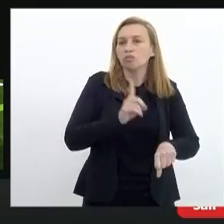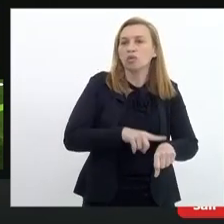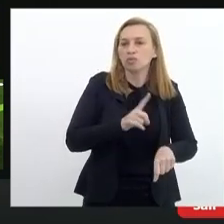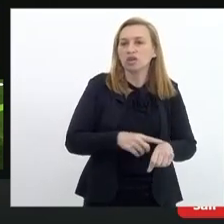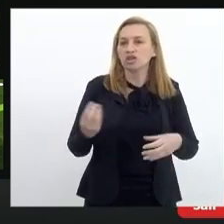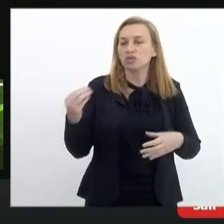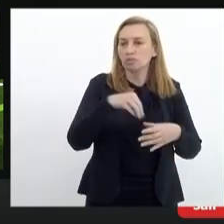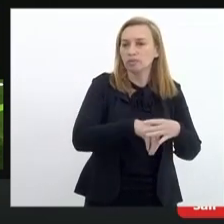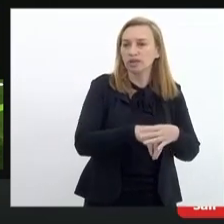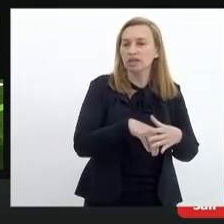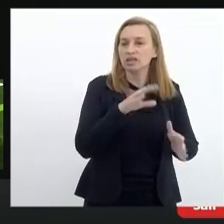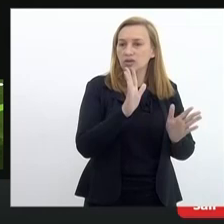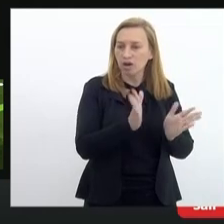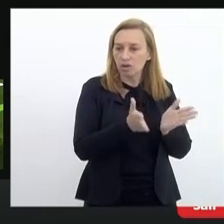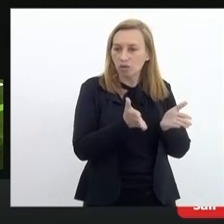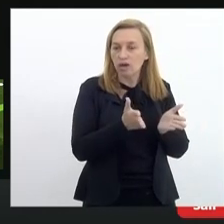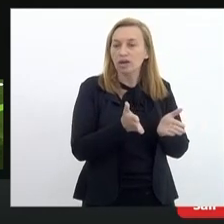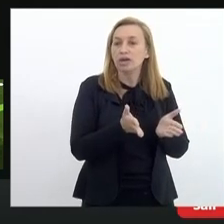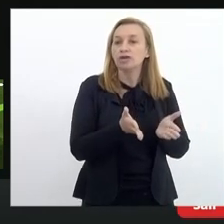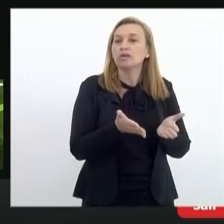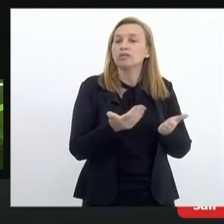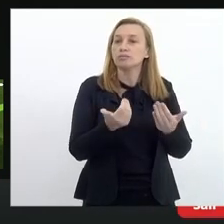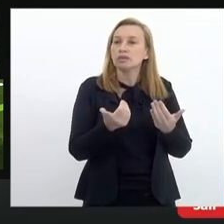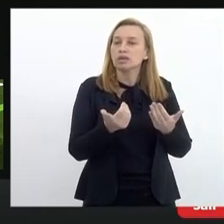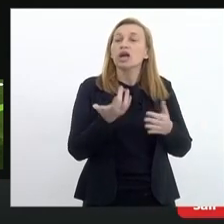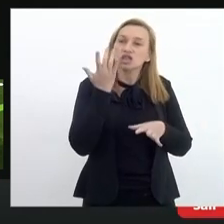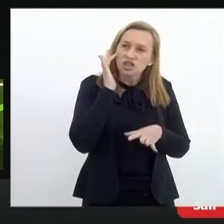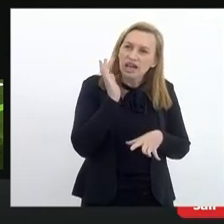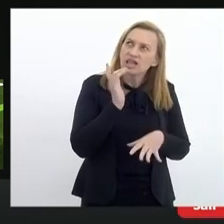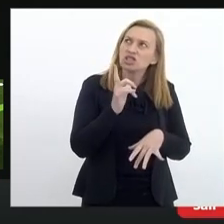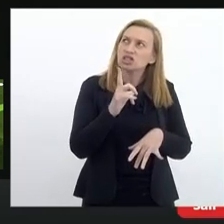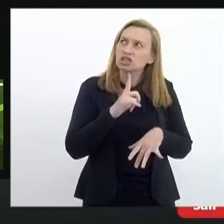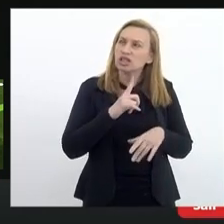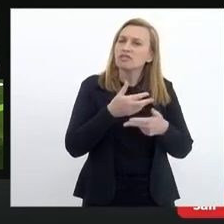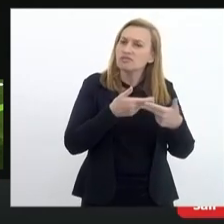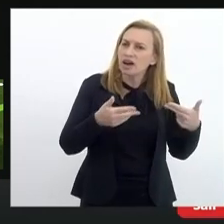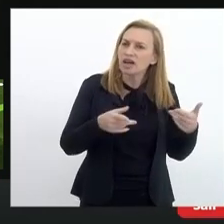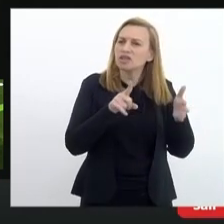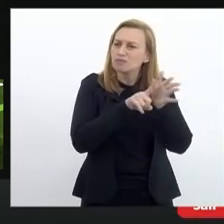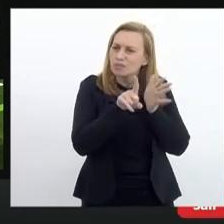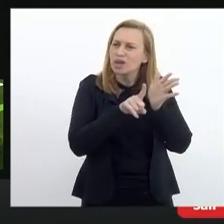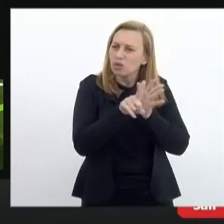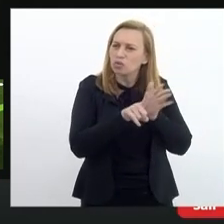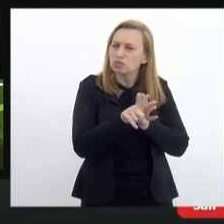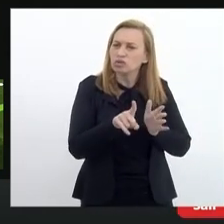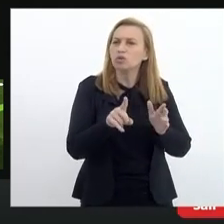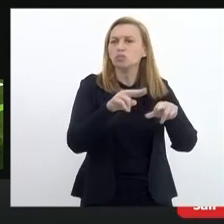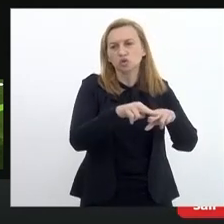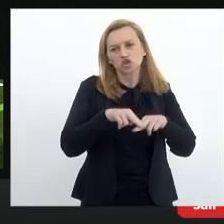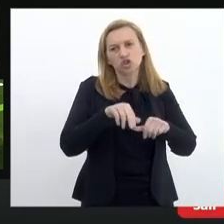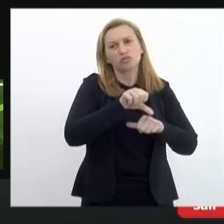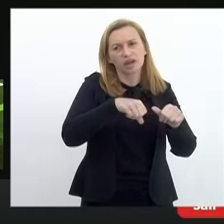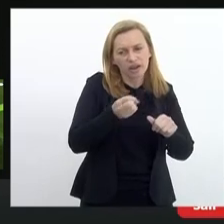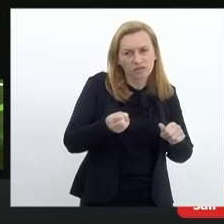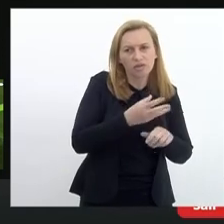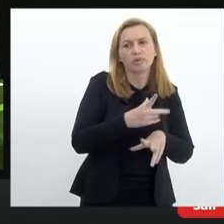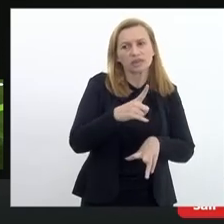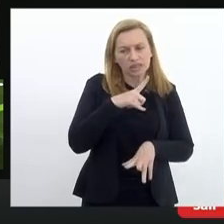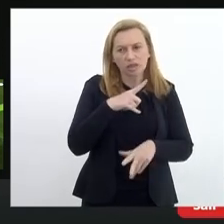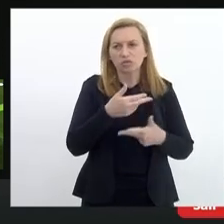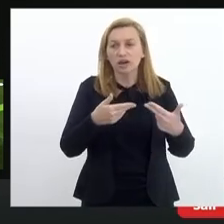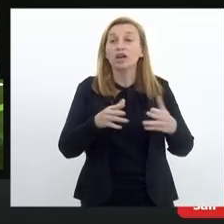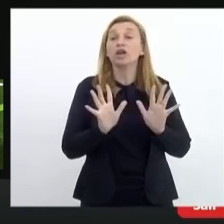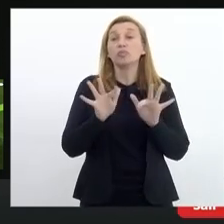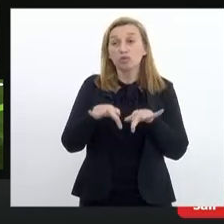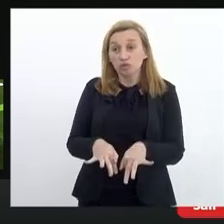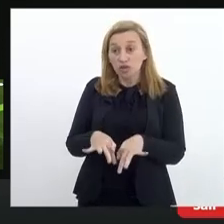implementação de fato né tem que ter toda aliás a gente acha que tem muitos questionamentos com relação a essa reforma nós temos muito e por